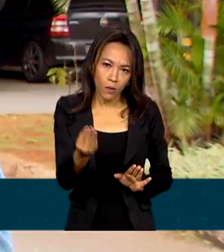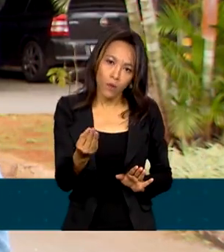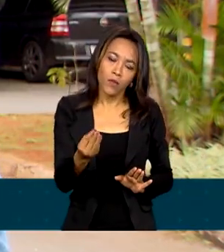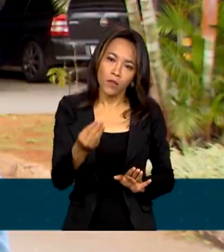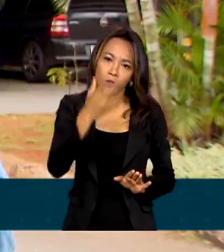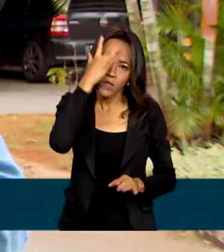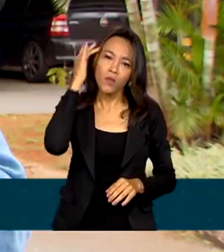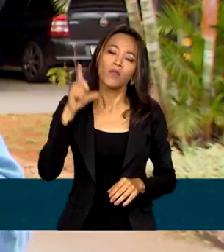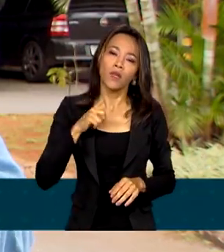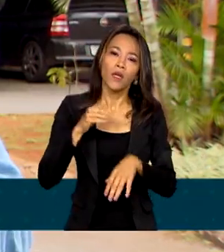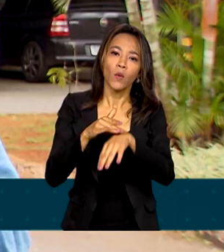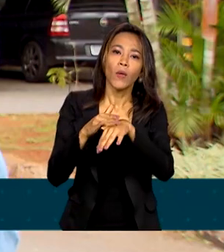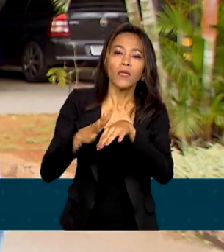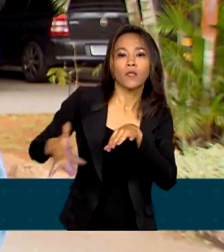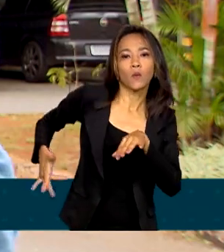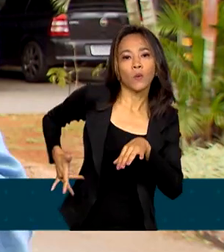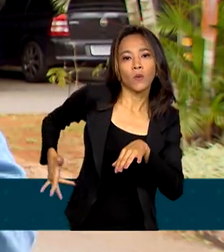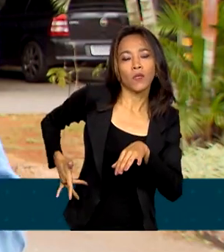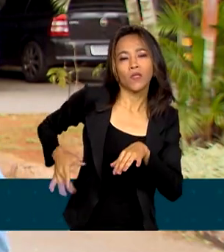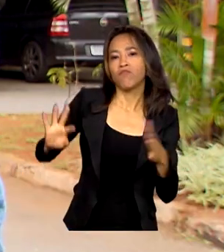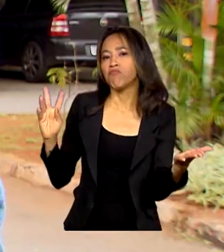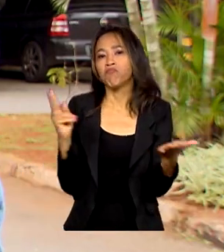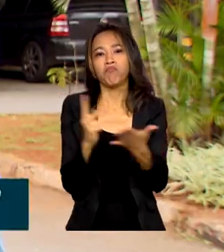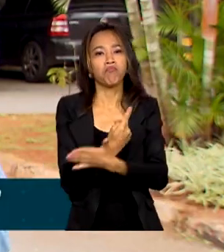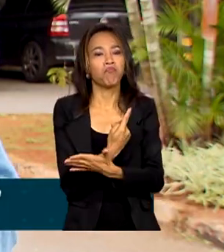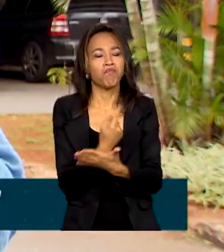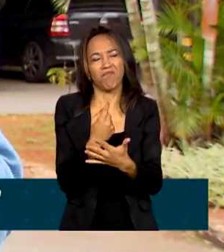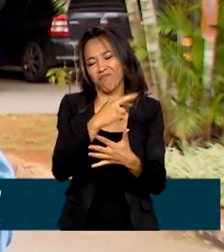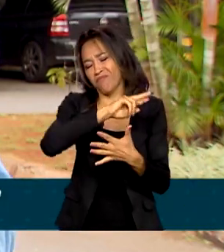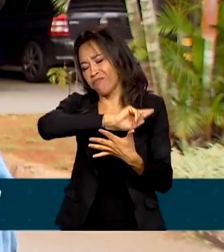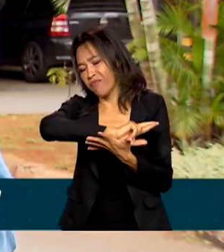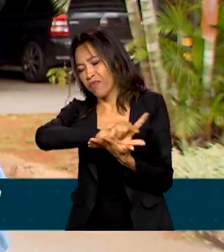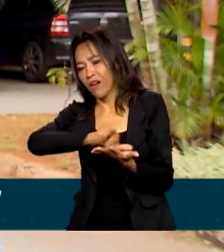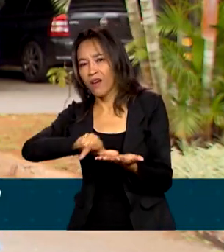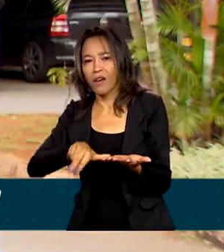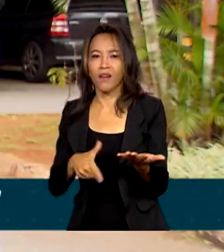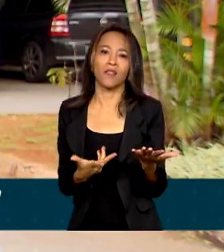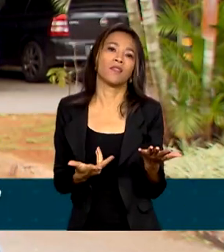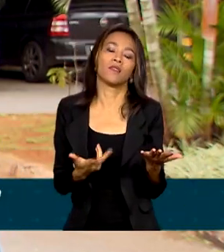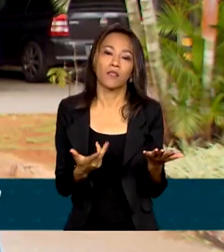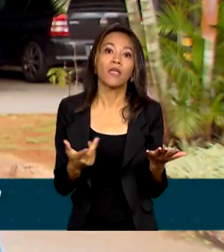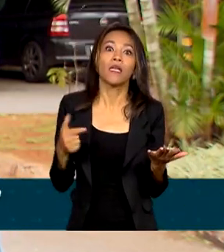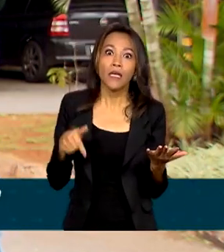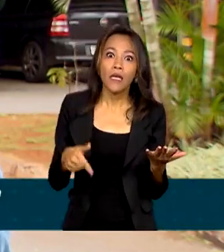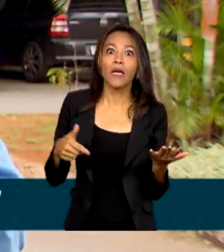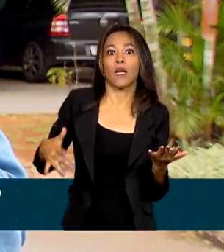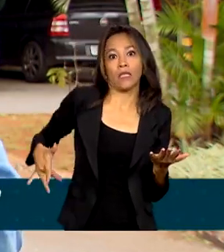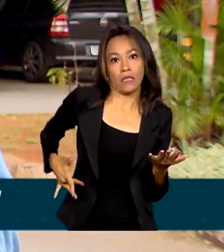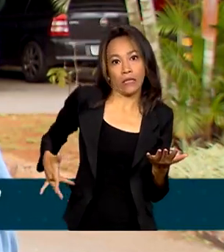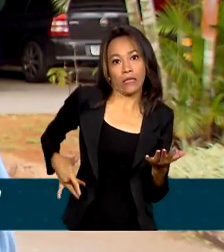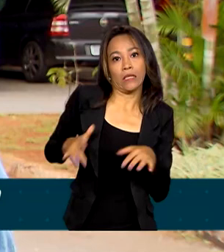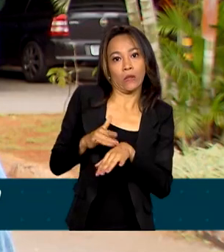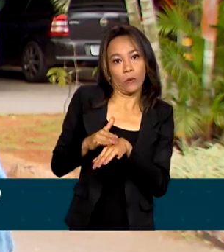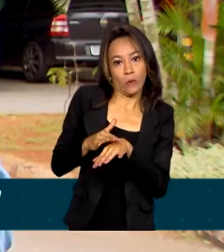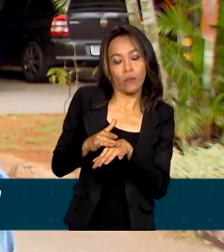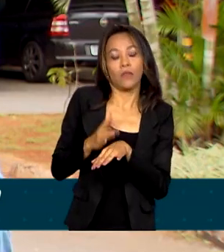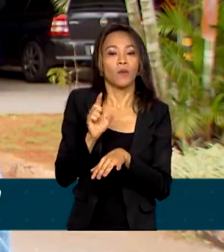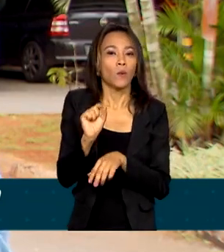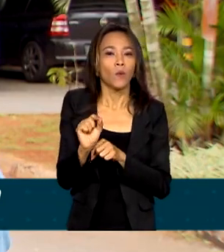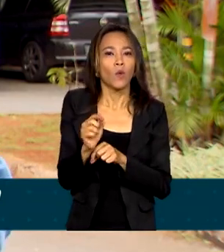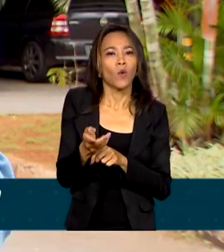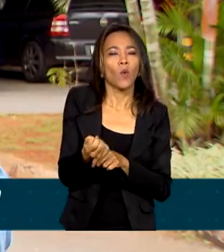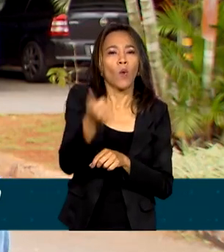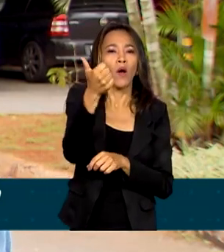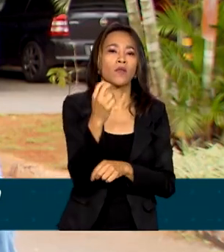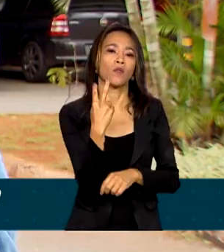doença renal decorrente de várias causas. E a doença renal crônica, por exemplo, causa quase 2